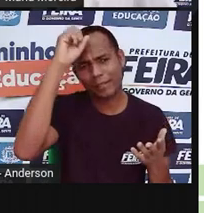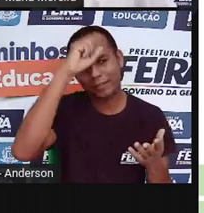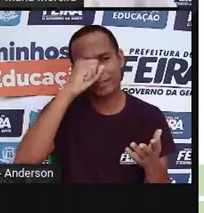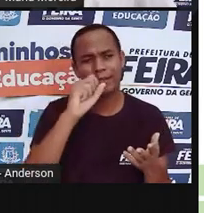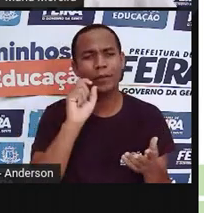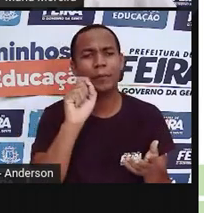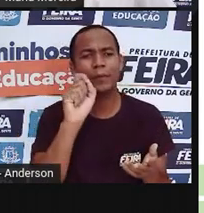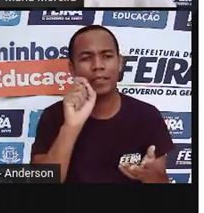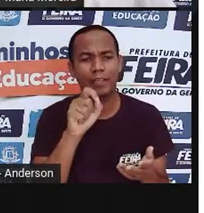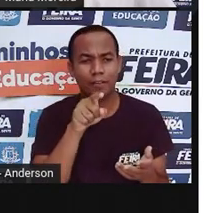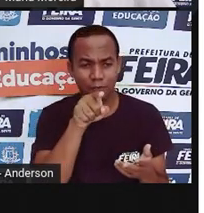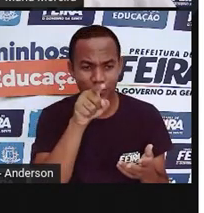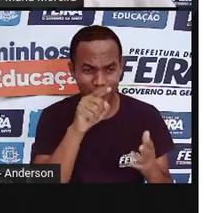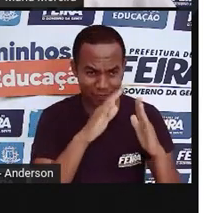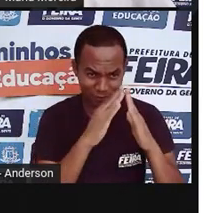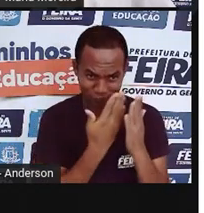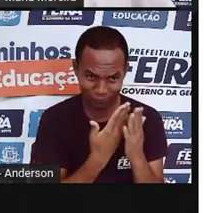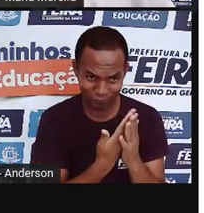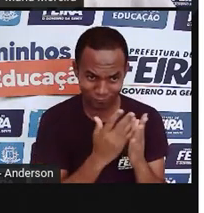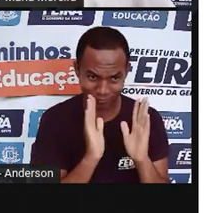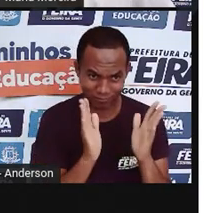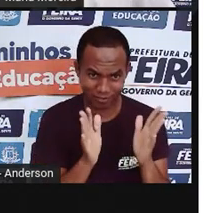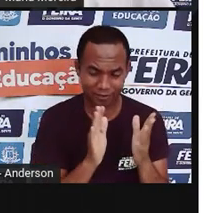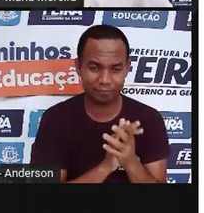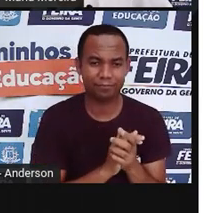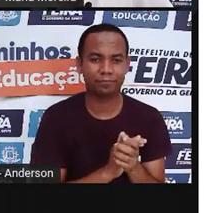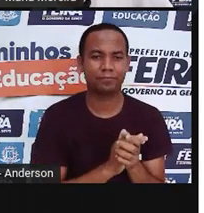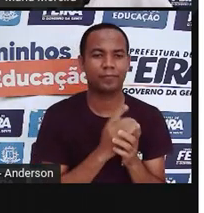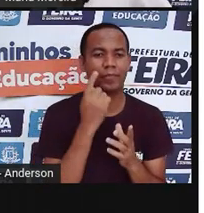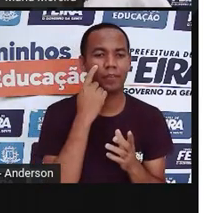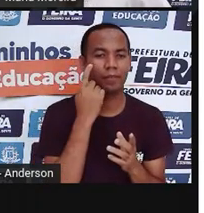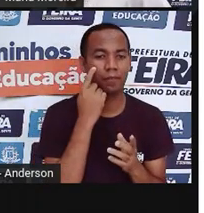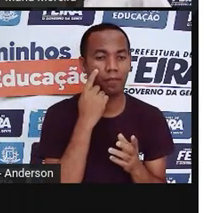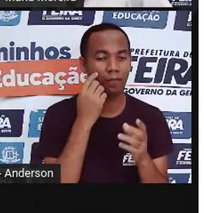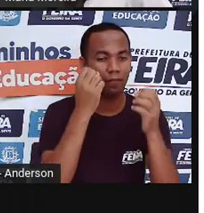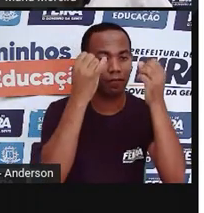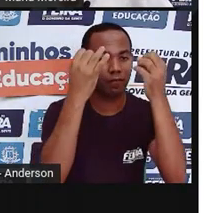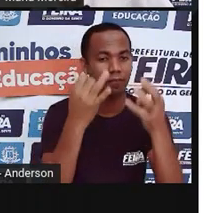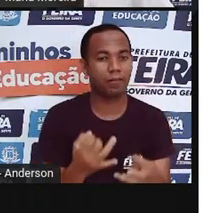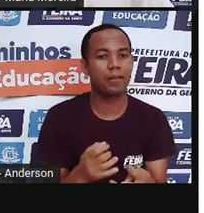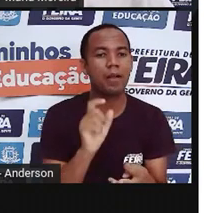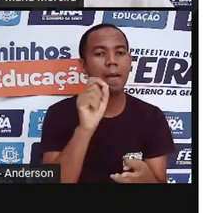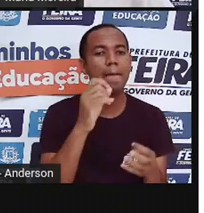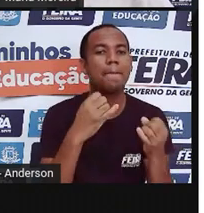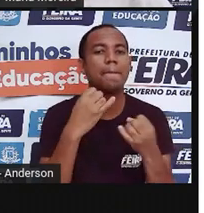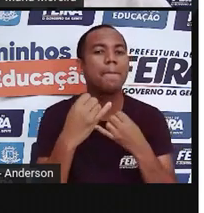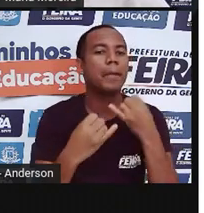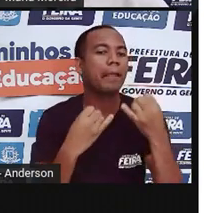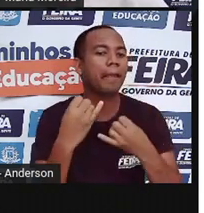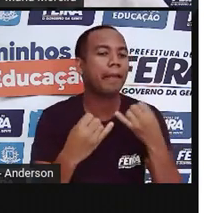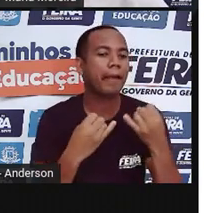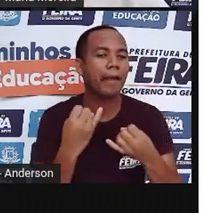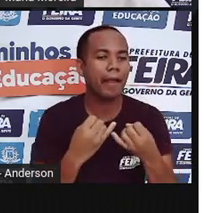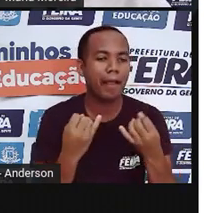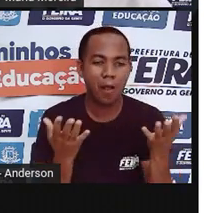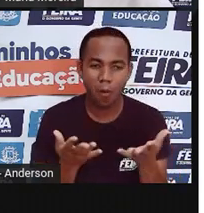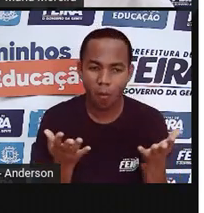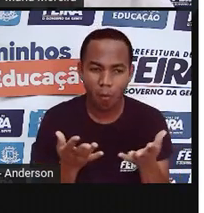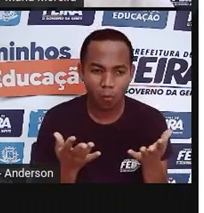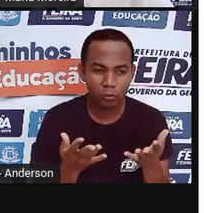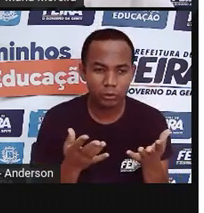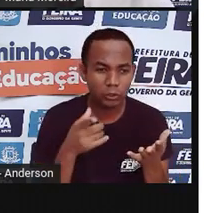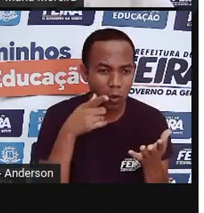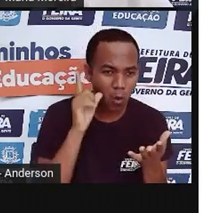Você estudou? Eu sei que você estudou! Vamos falar de quê? Que o brincar é de hoje? É de